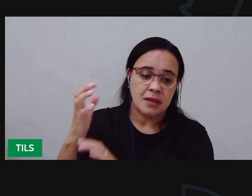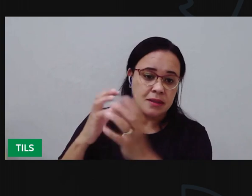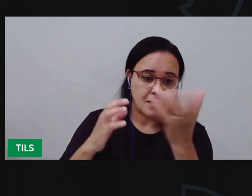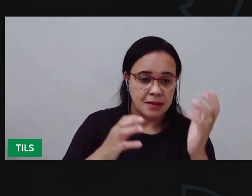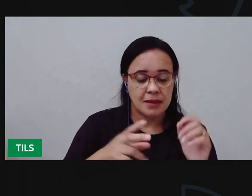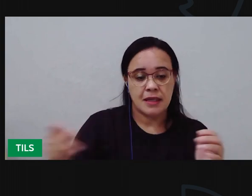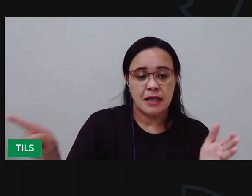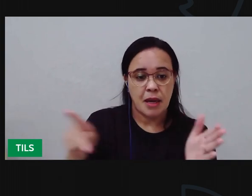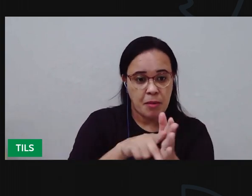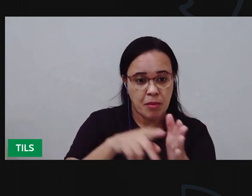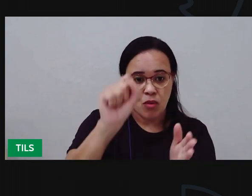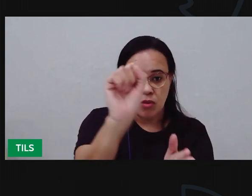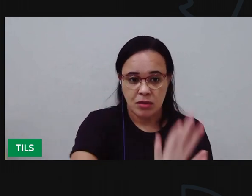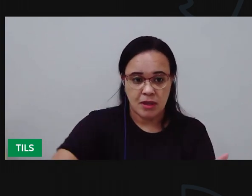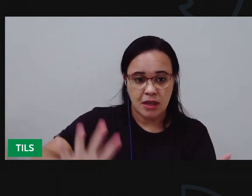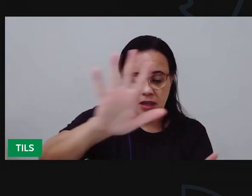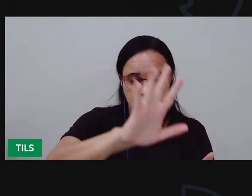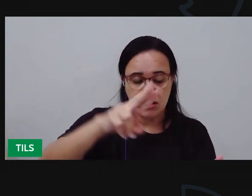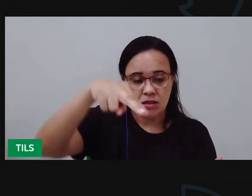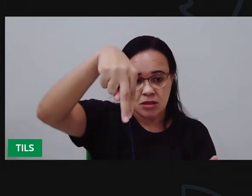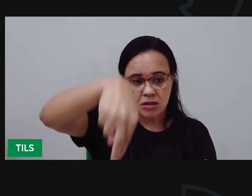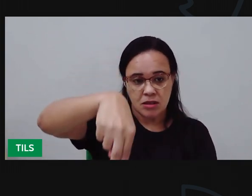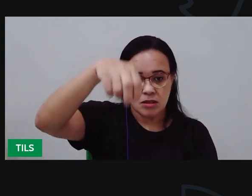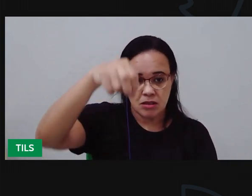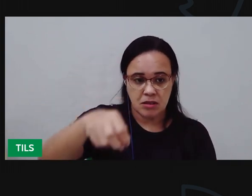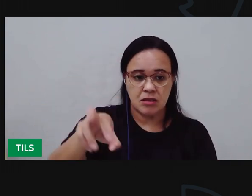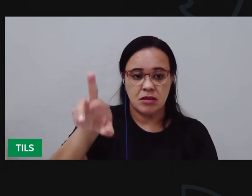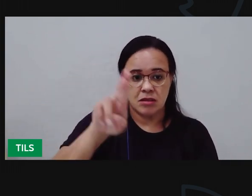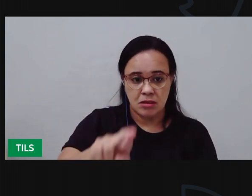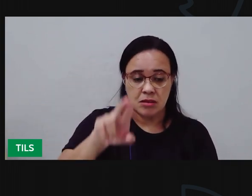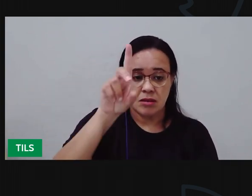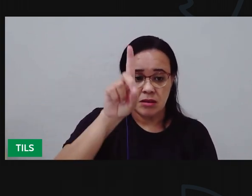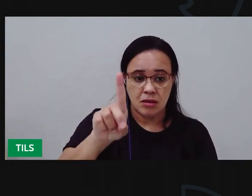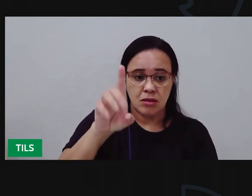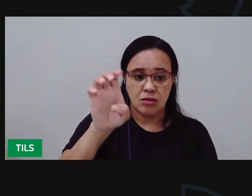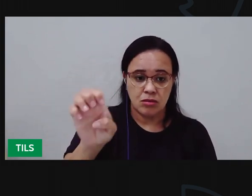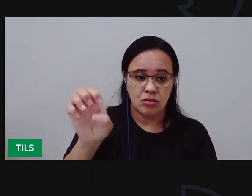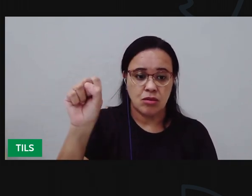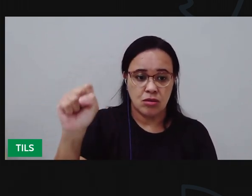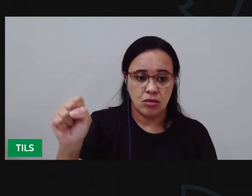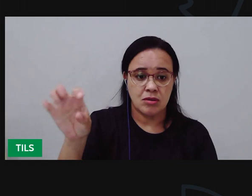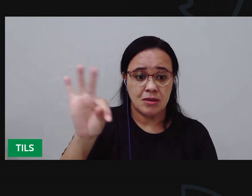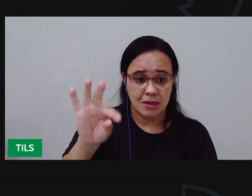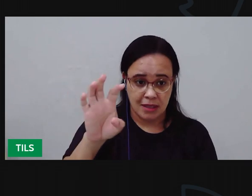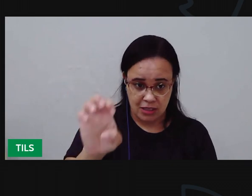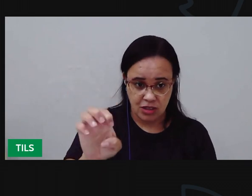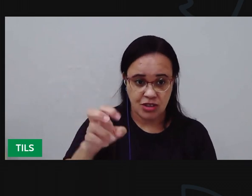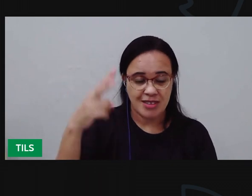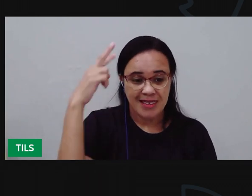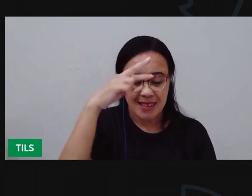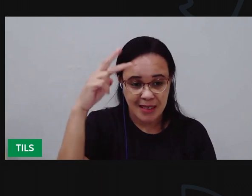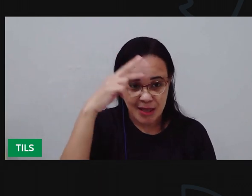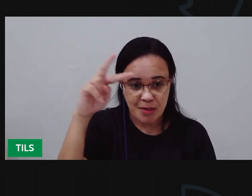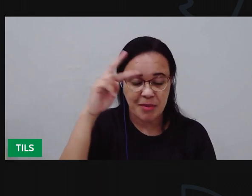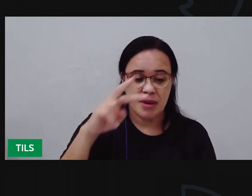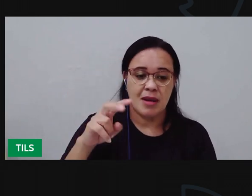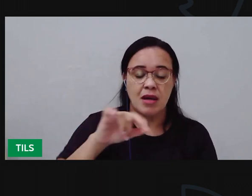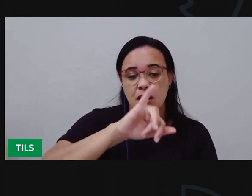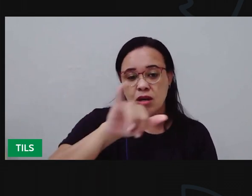típica da região nordeste, como jurema, cactus,